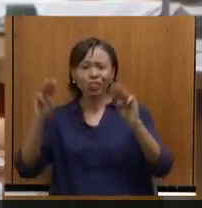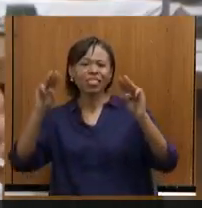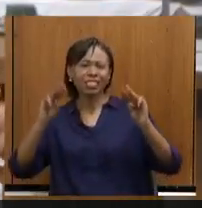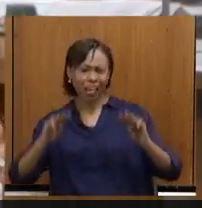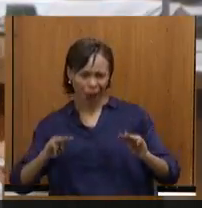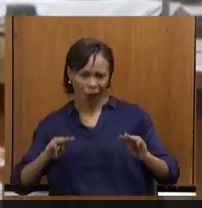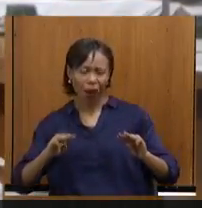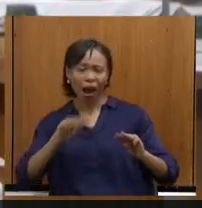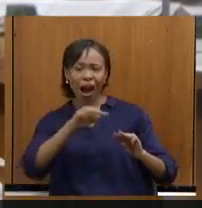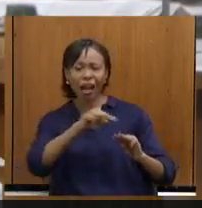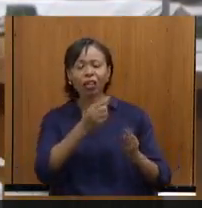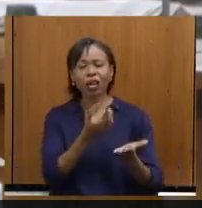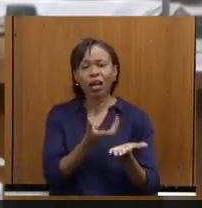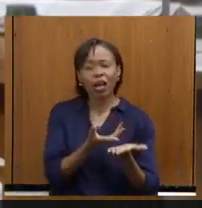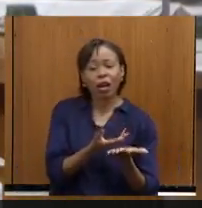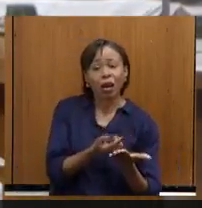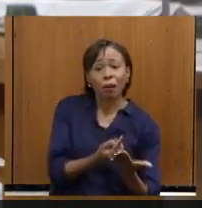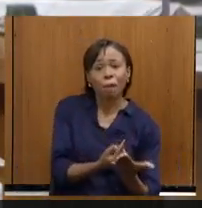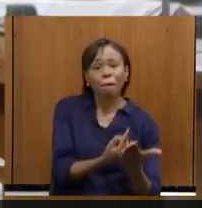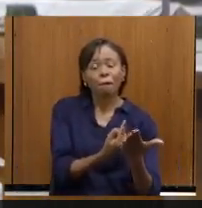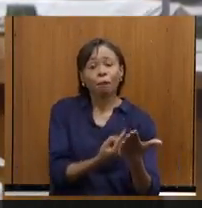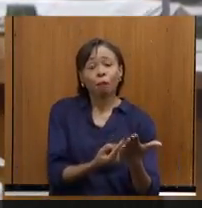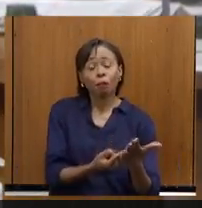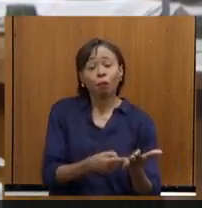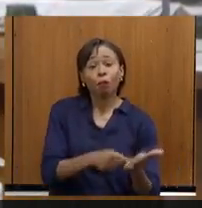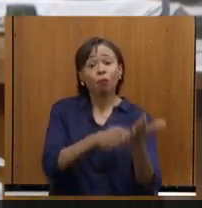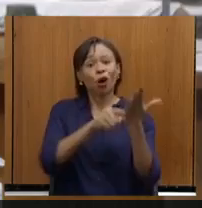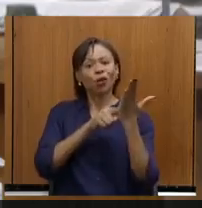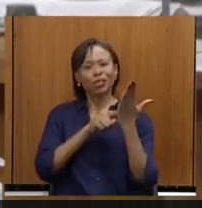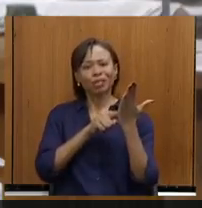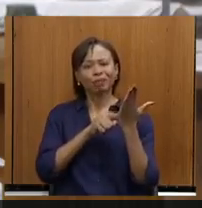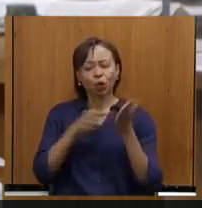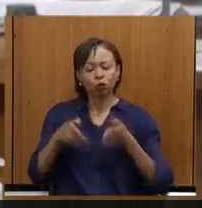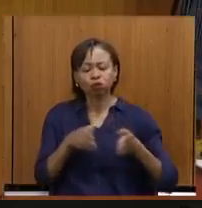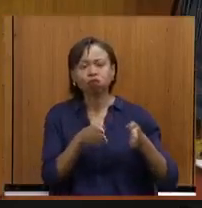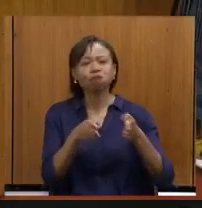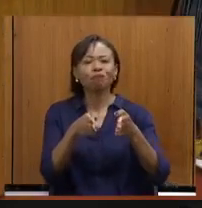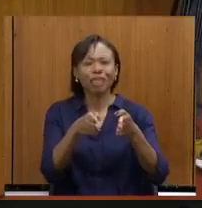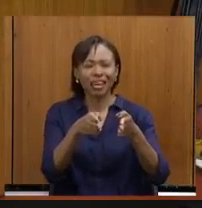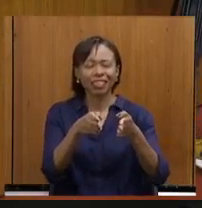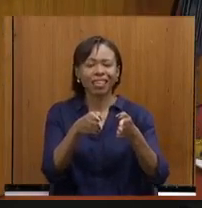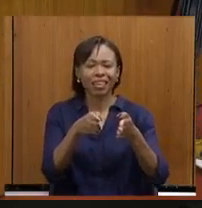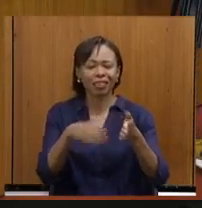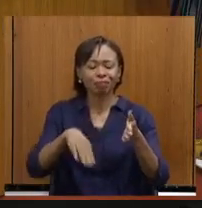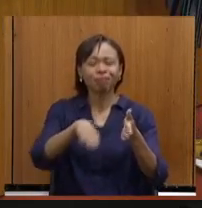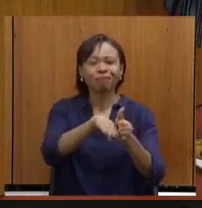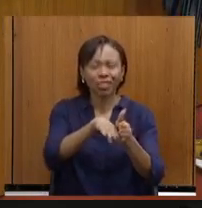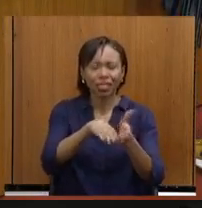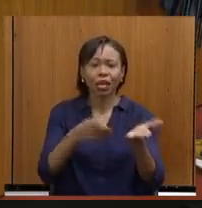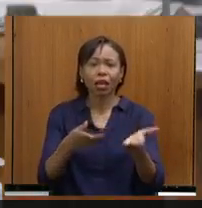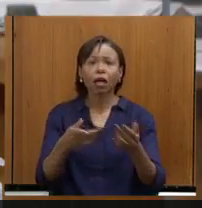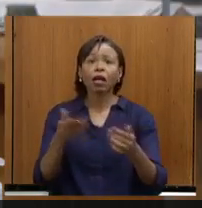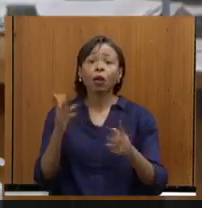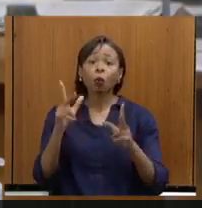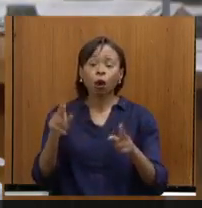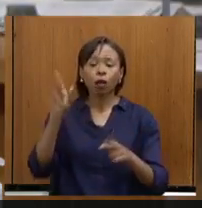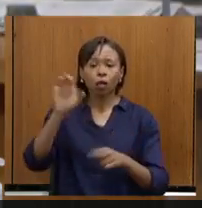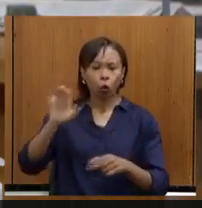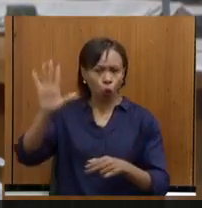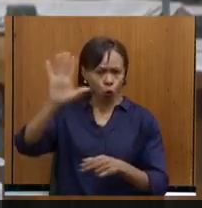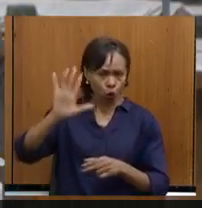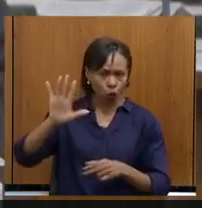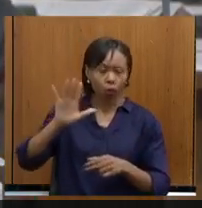por meio digital. Então, é importante fazermos o que a Europa tem feito, menos placas de sinalização,